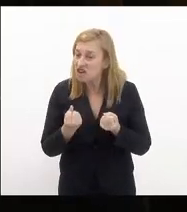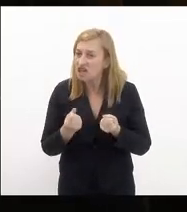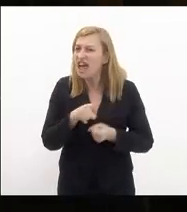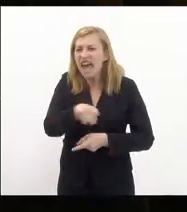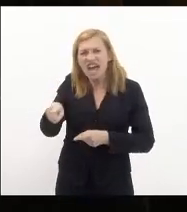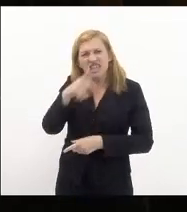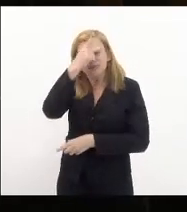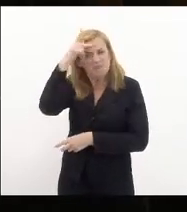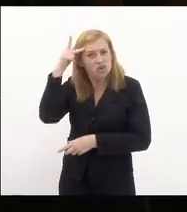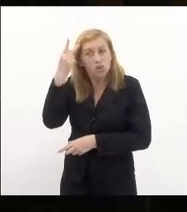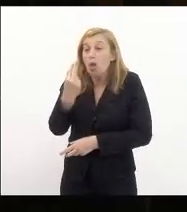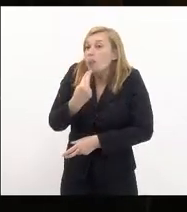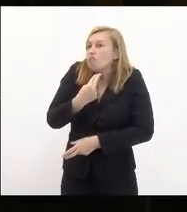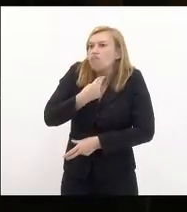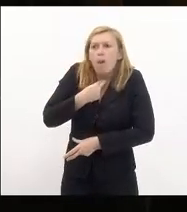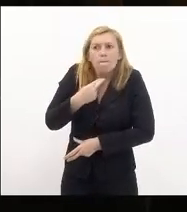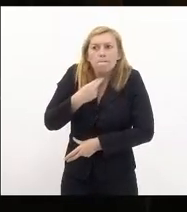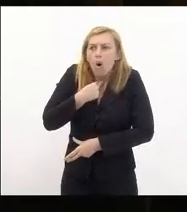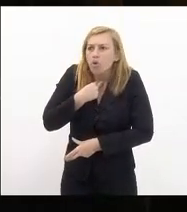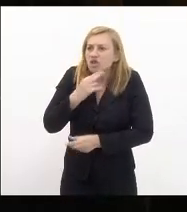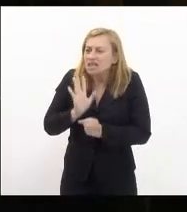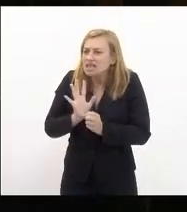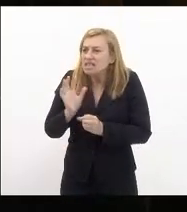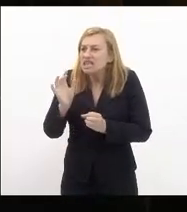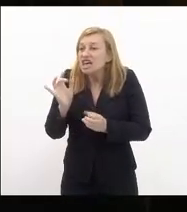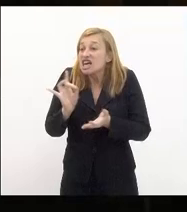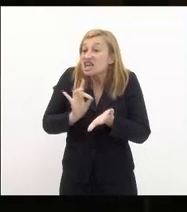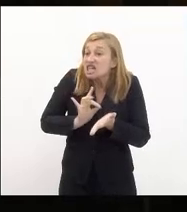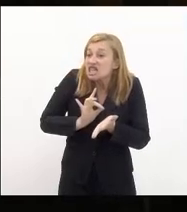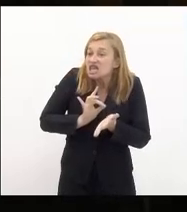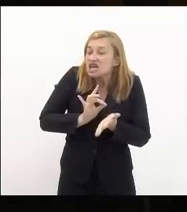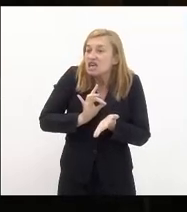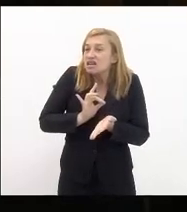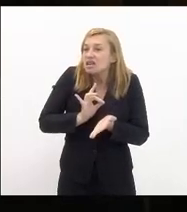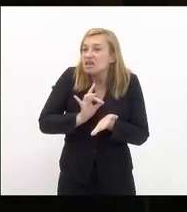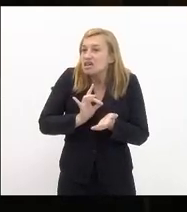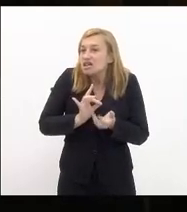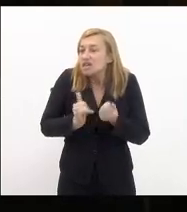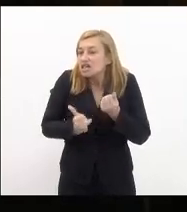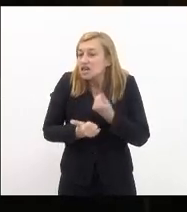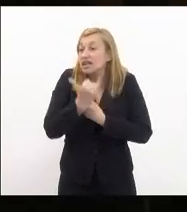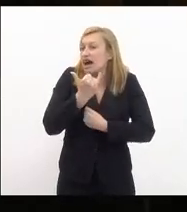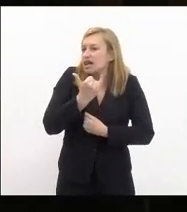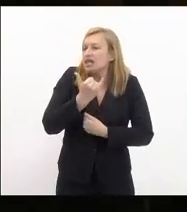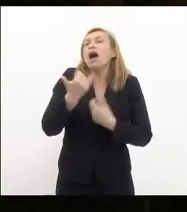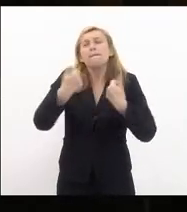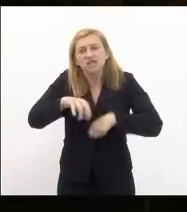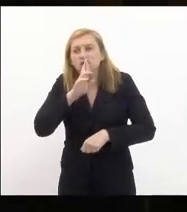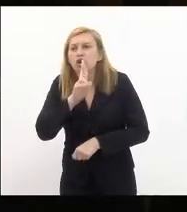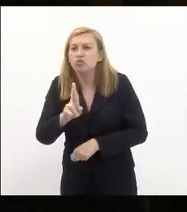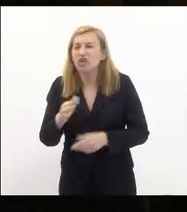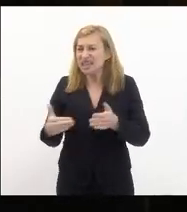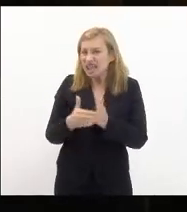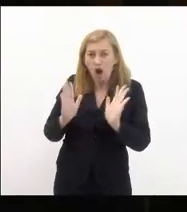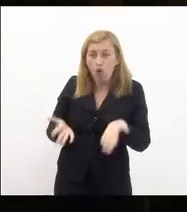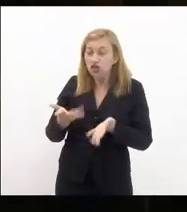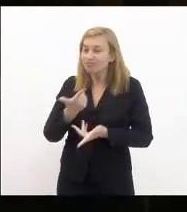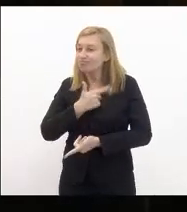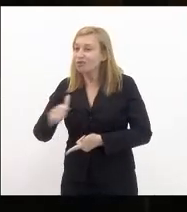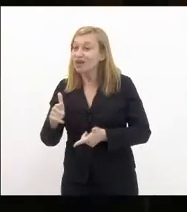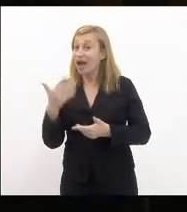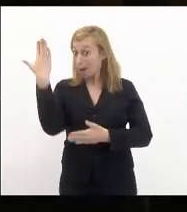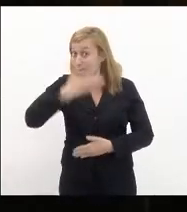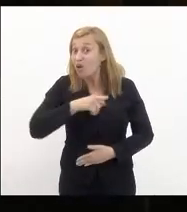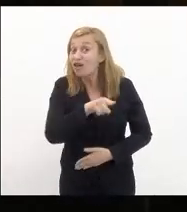pessoas não podem mais serem enganadas precisam de uma resposta que até hoje não veio e está aqui a